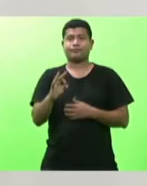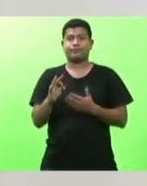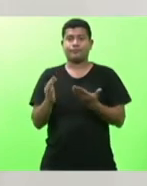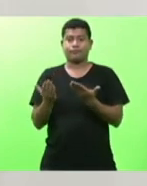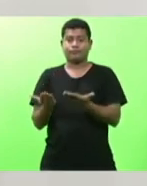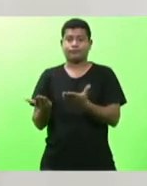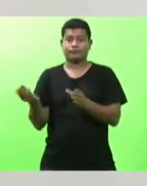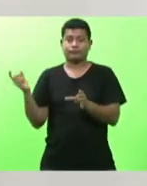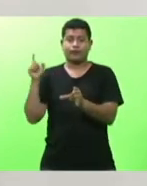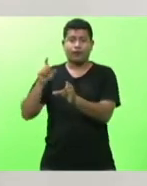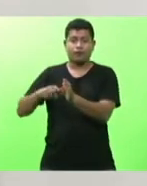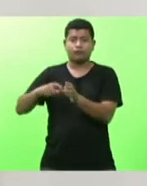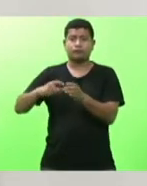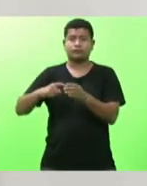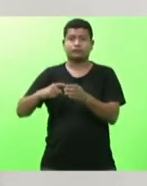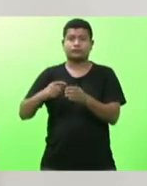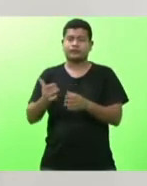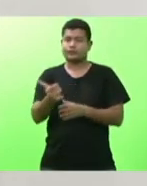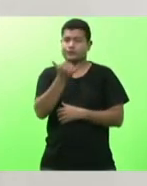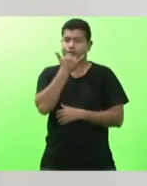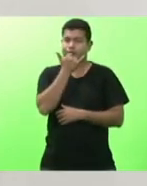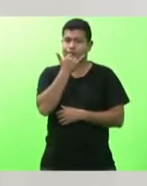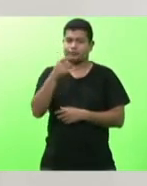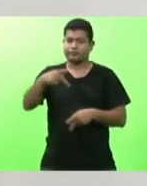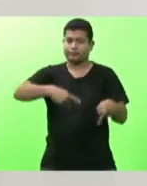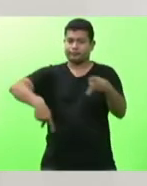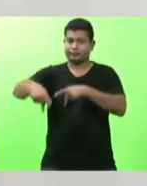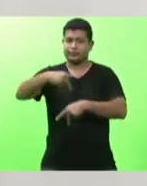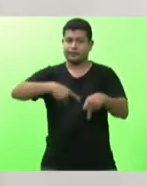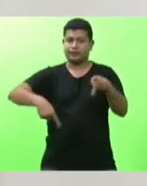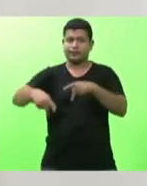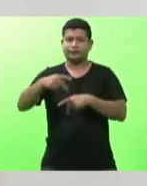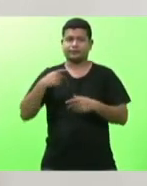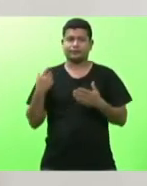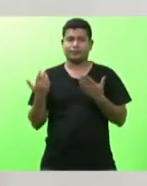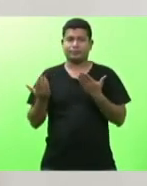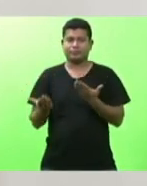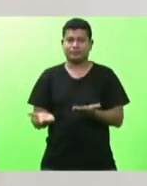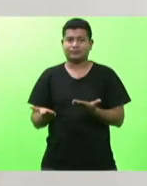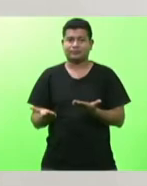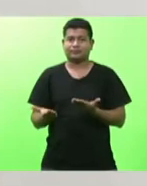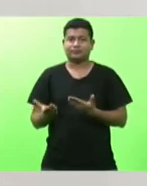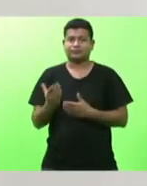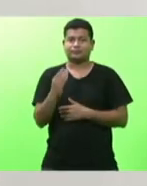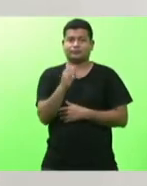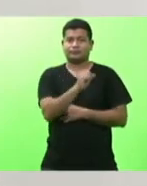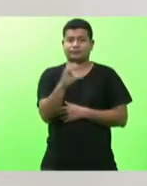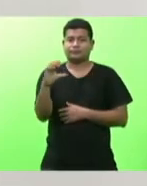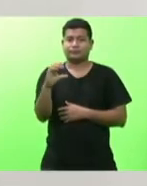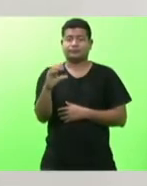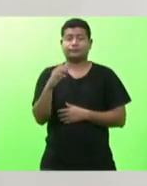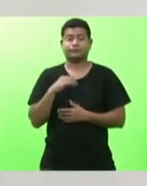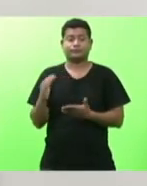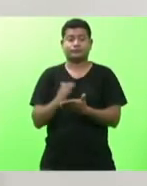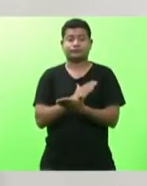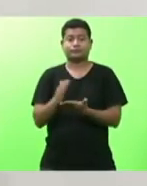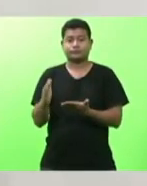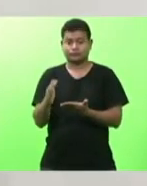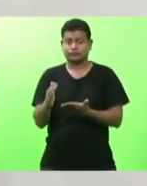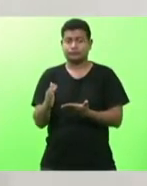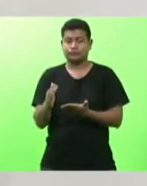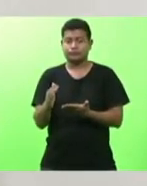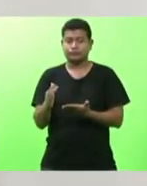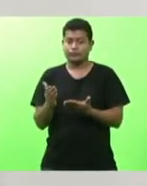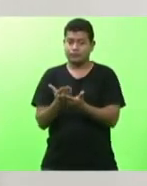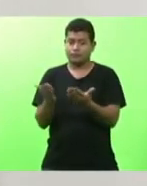desculpa da população catarinense inclusive alguns dos senhores e